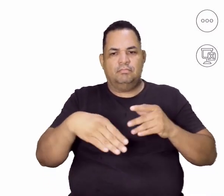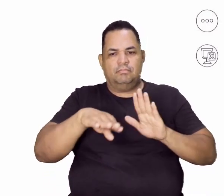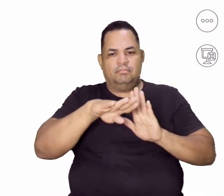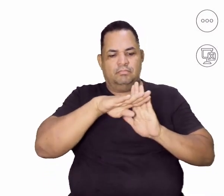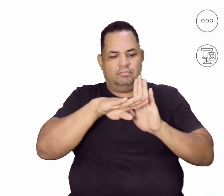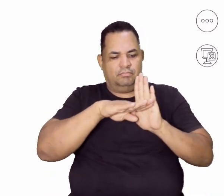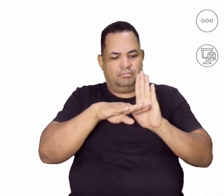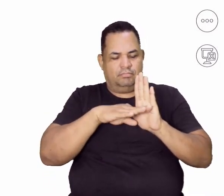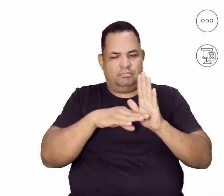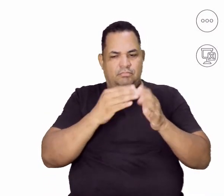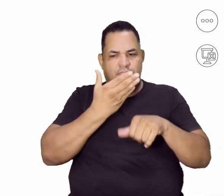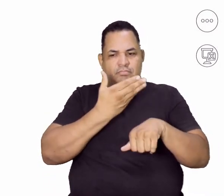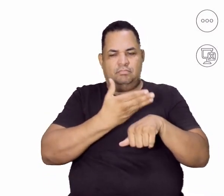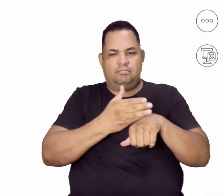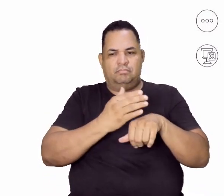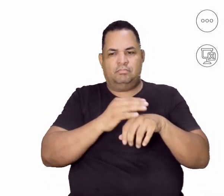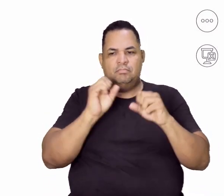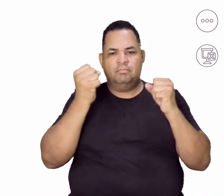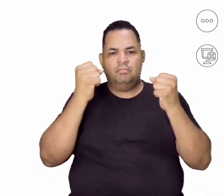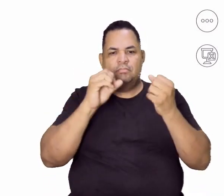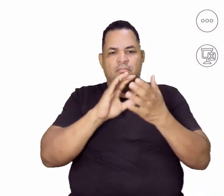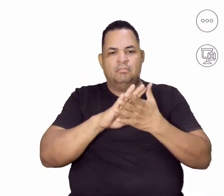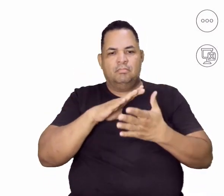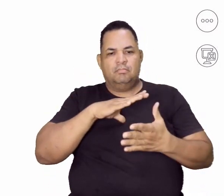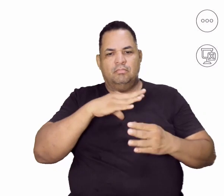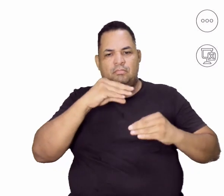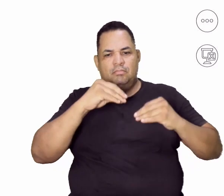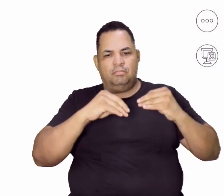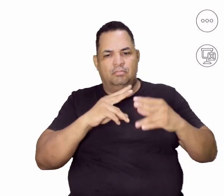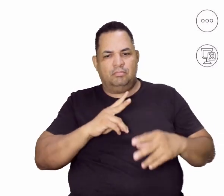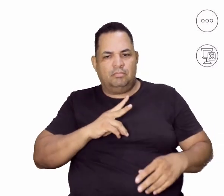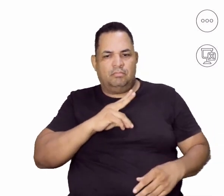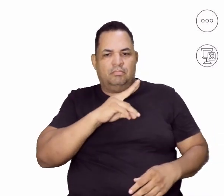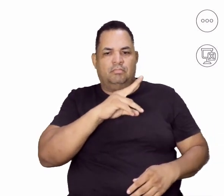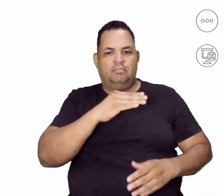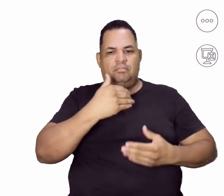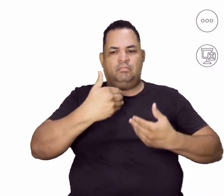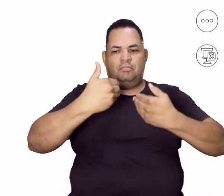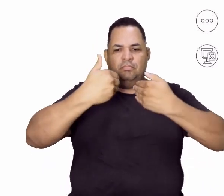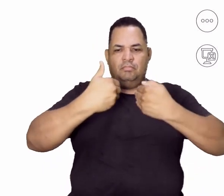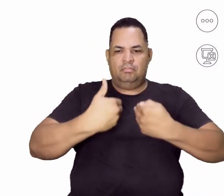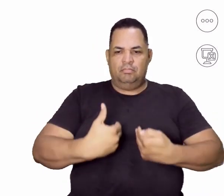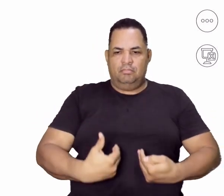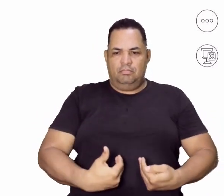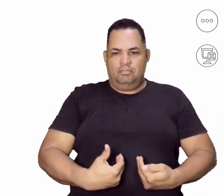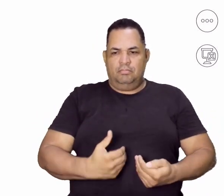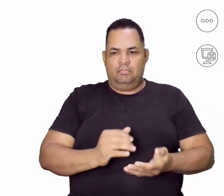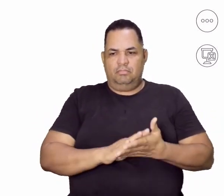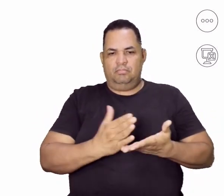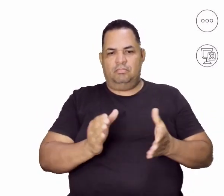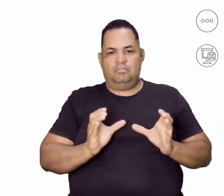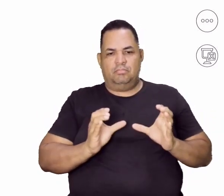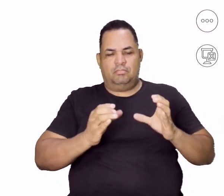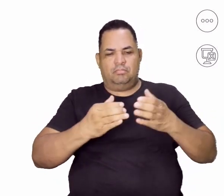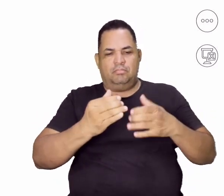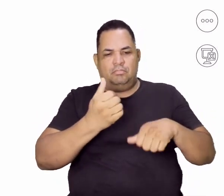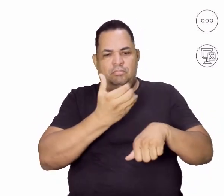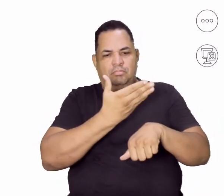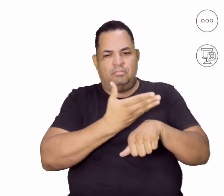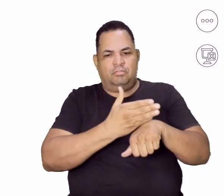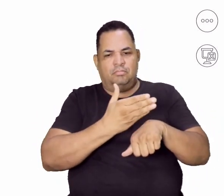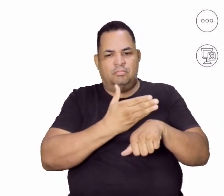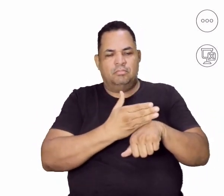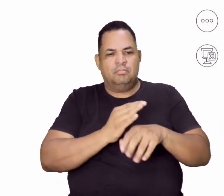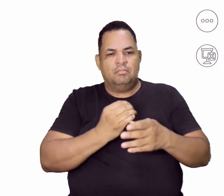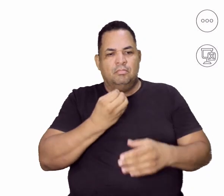englobar aí atividades que tenham flexibilidade, trabalho em força, postura, atividades em grupo,